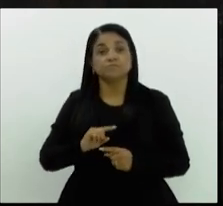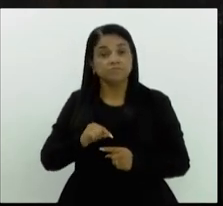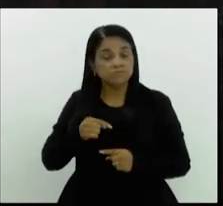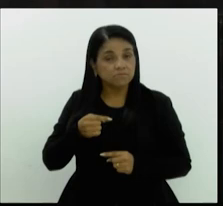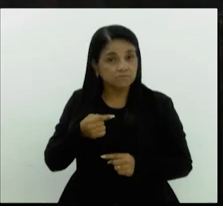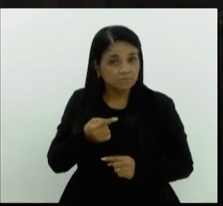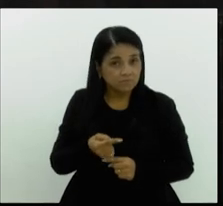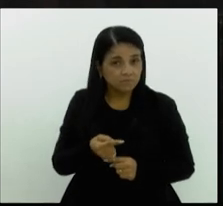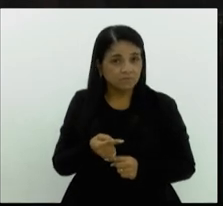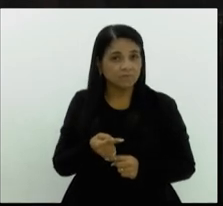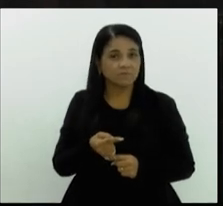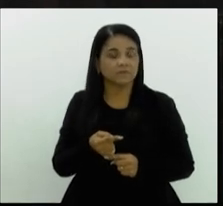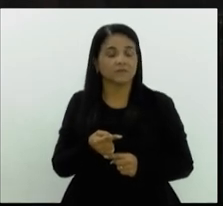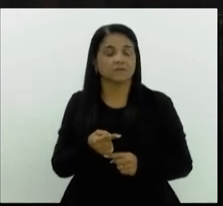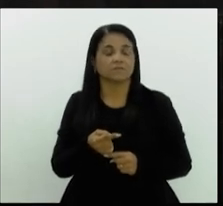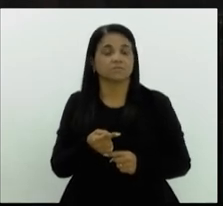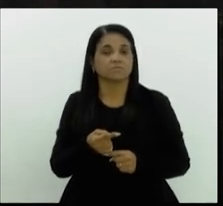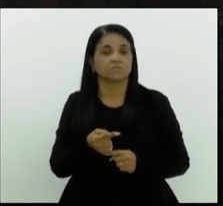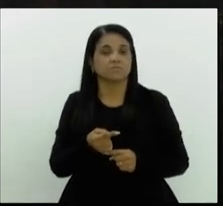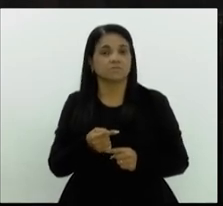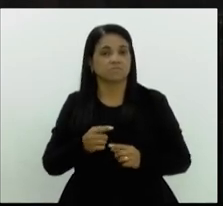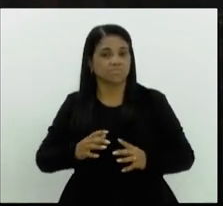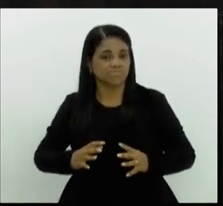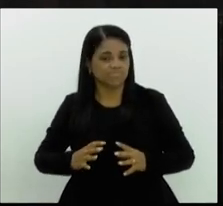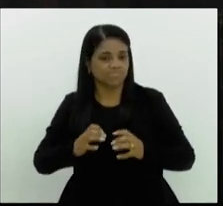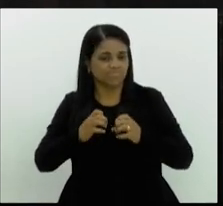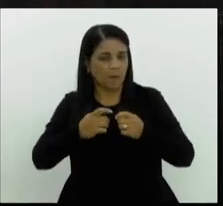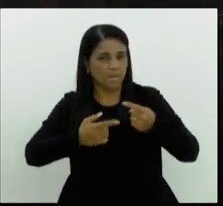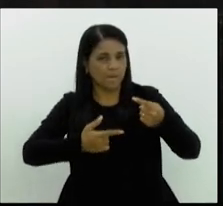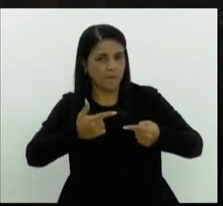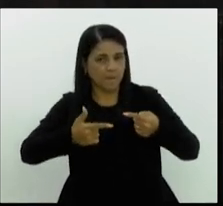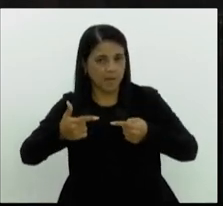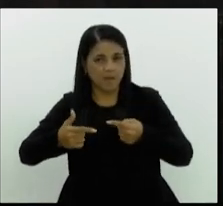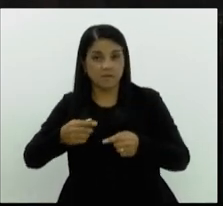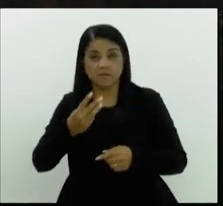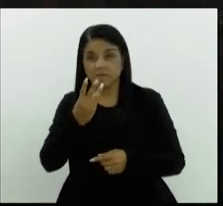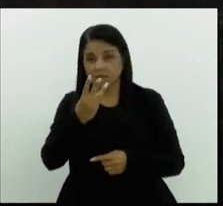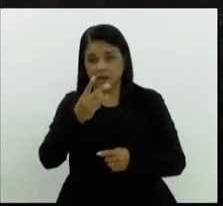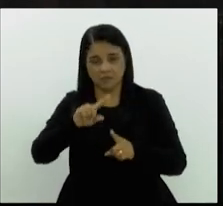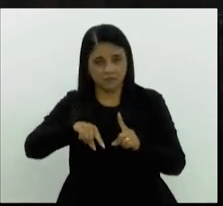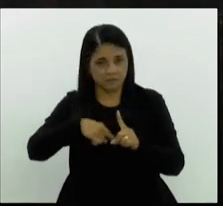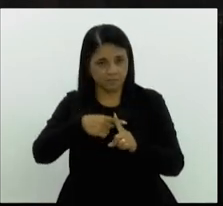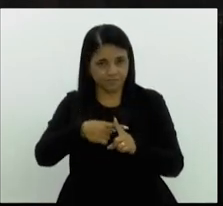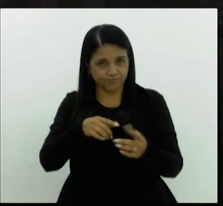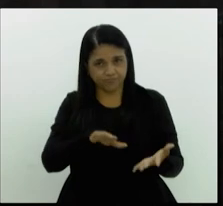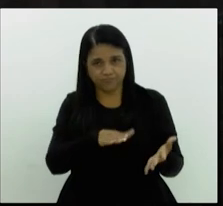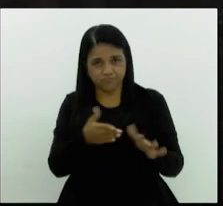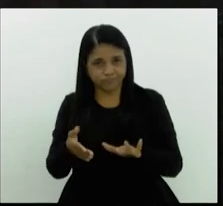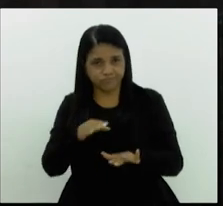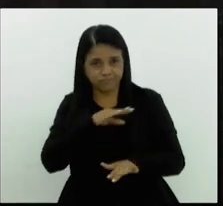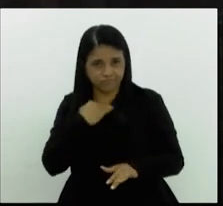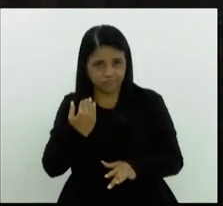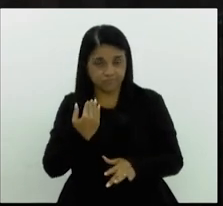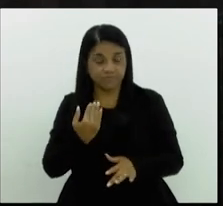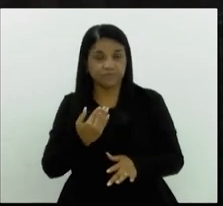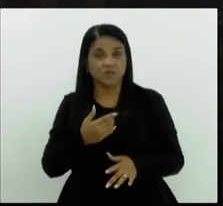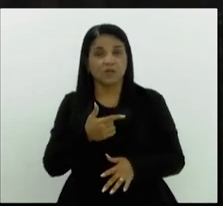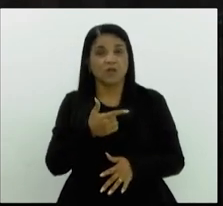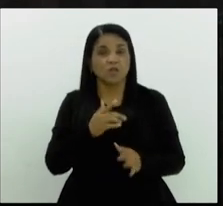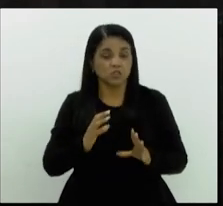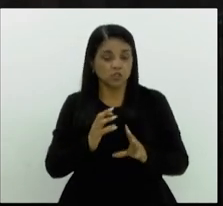desse conflito, morreram mais três trabalhadores. portanto, senhor presidente, 21